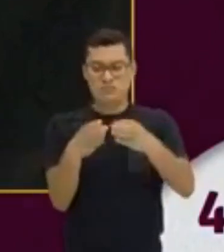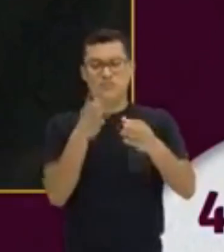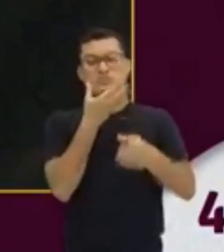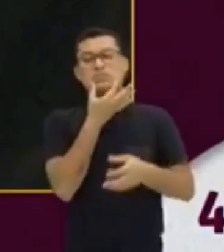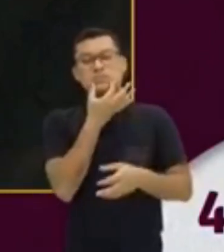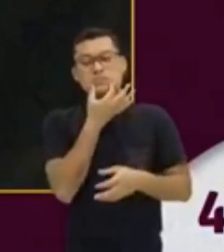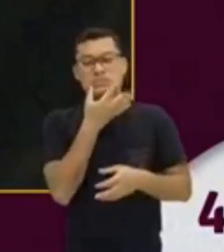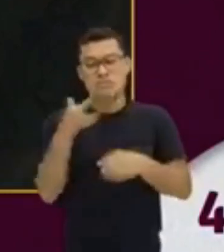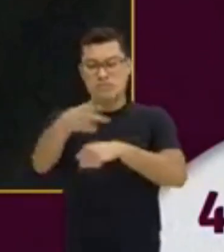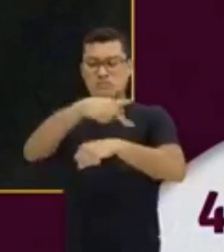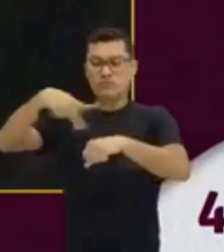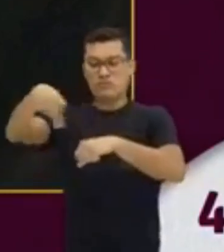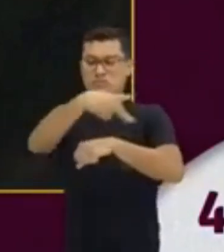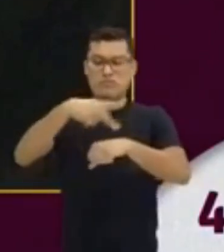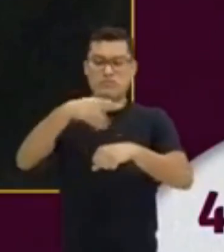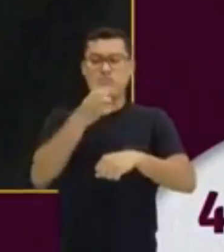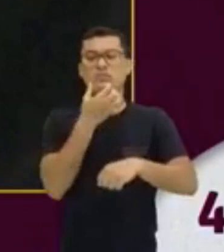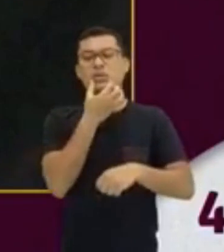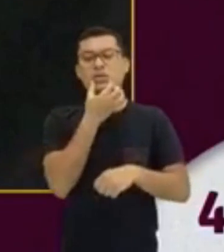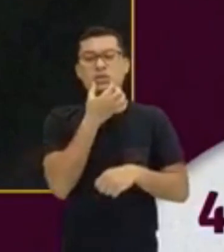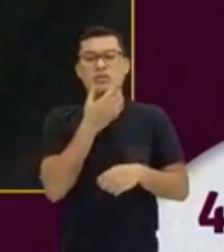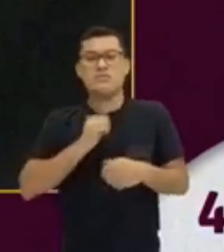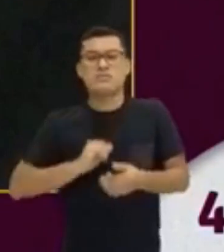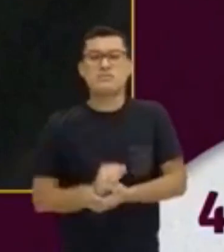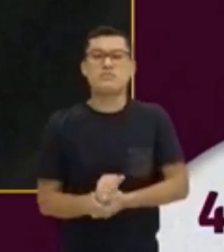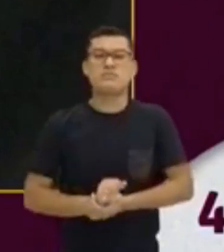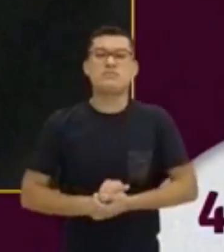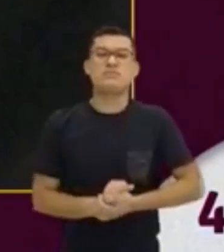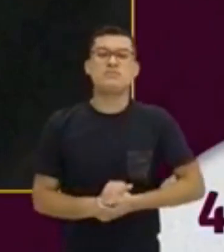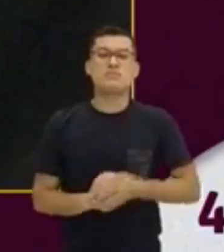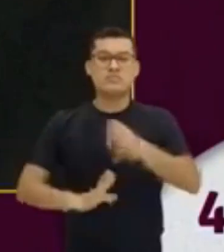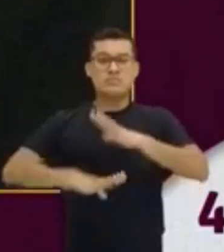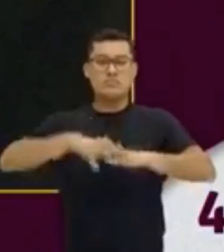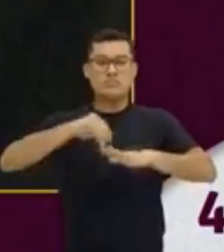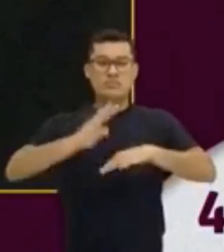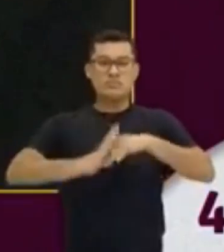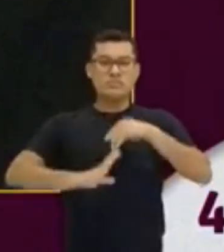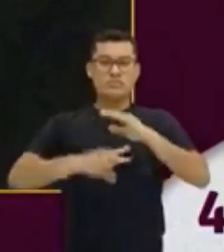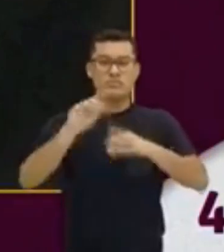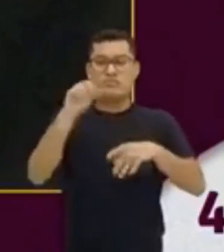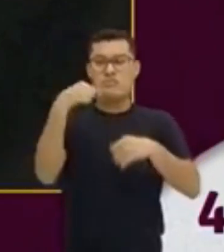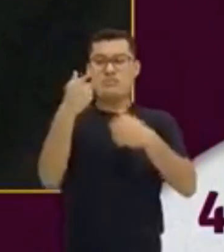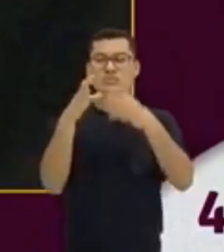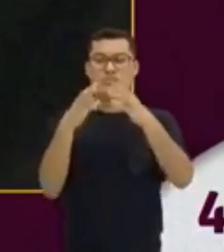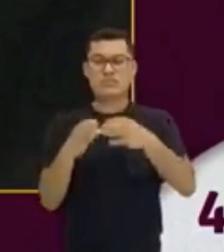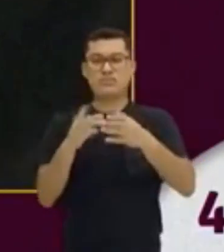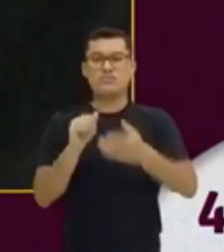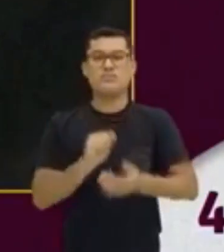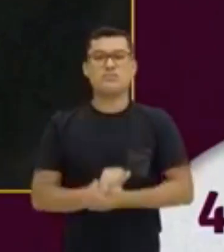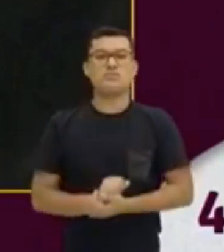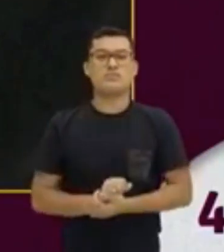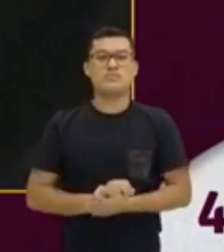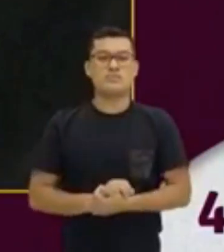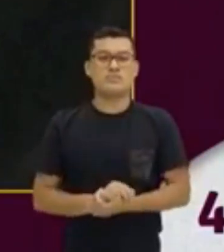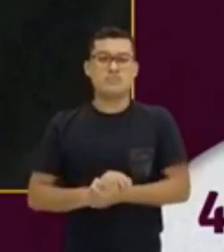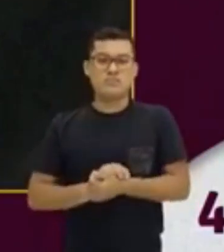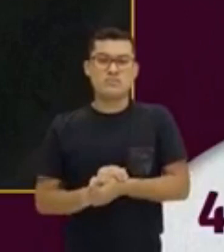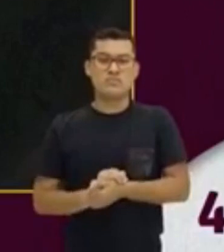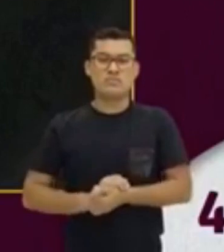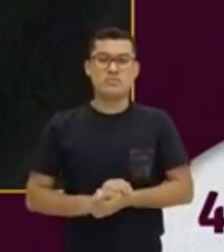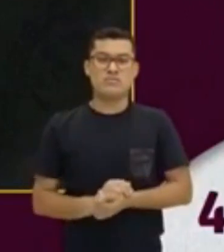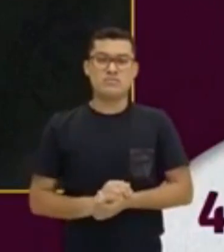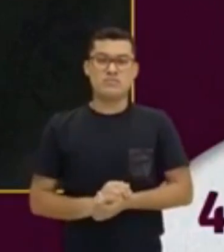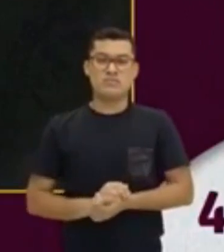Na Inglaterra. Tá? Ele coloca uma profissão, depois o lugar. I am females